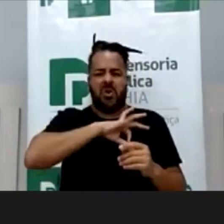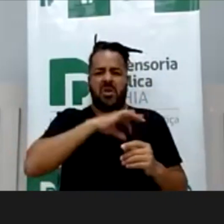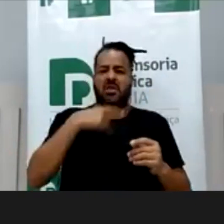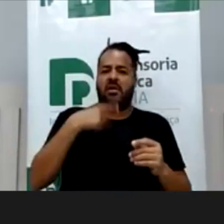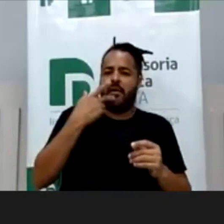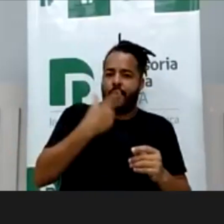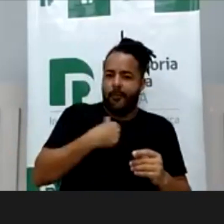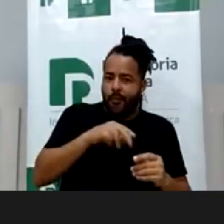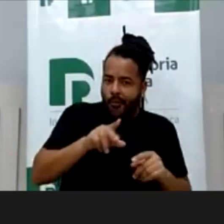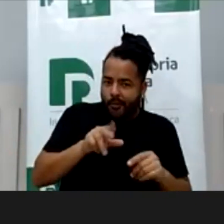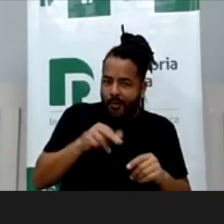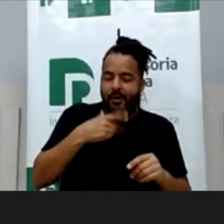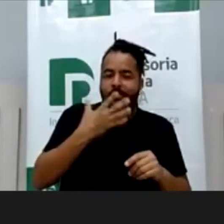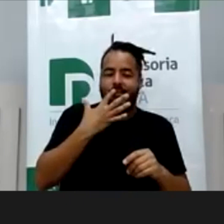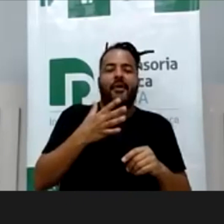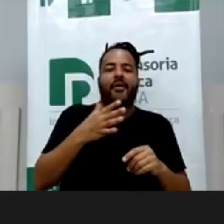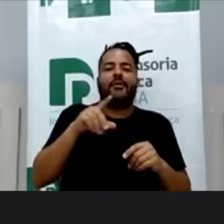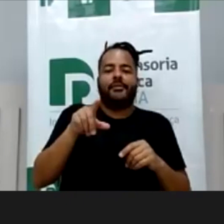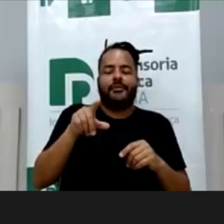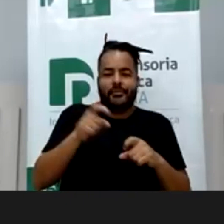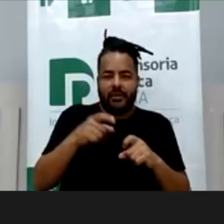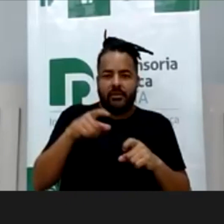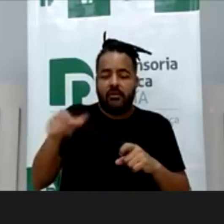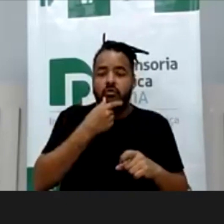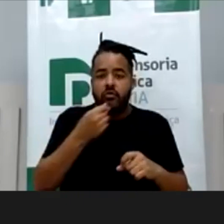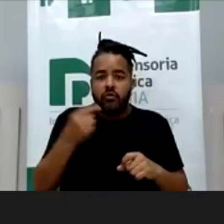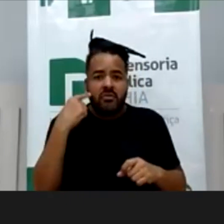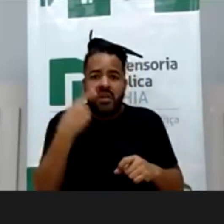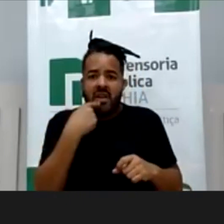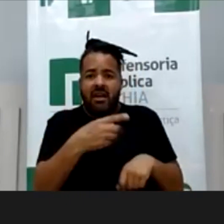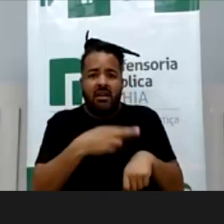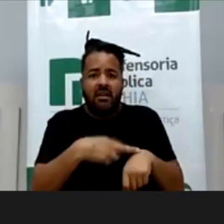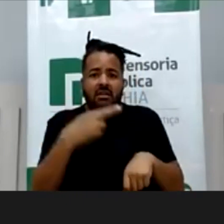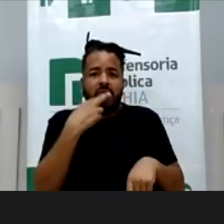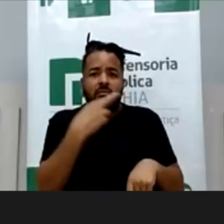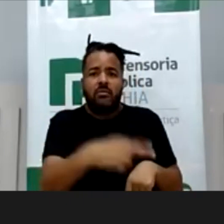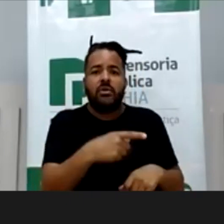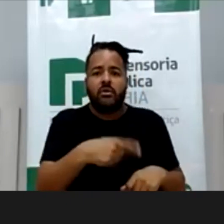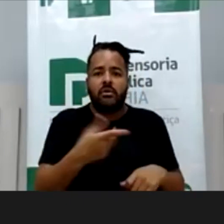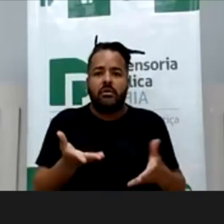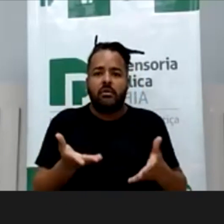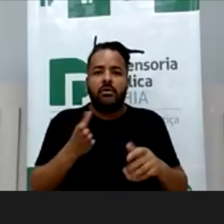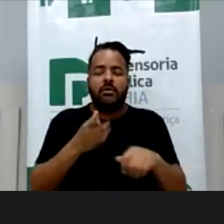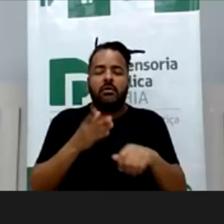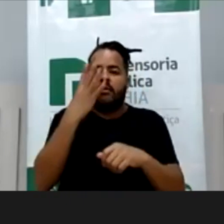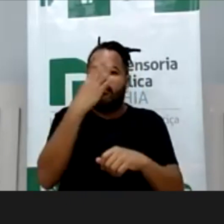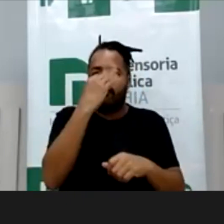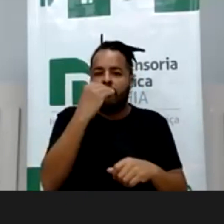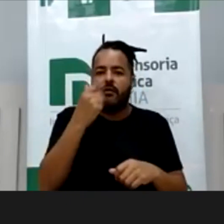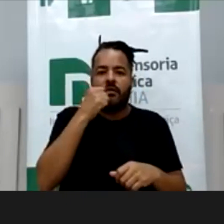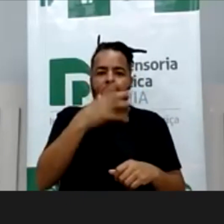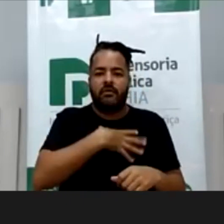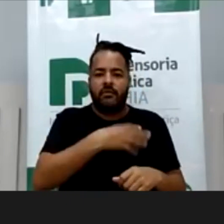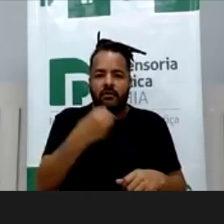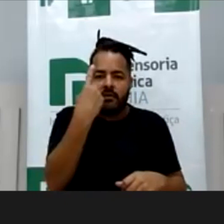meu irmão, viu, médico bravateiro, o cara na mesma hora respondeu ele dizendo, sabe o que? Tenho acesso às fotos de suas filhas,